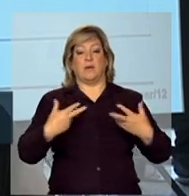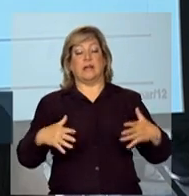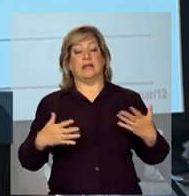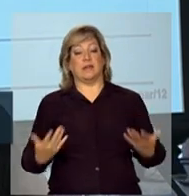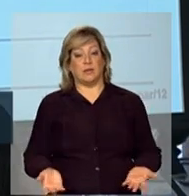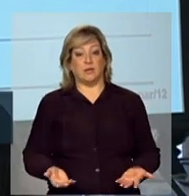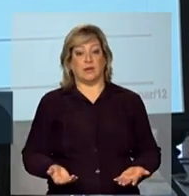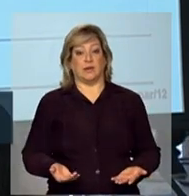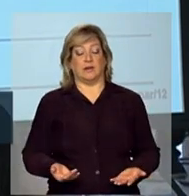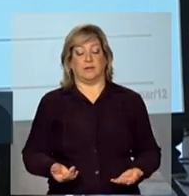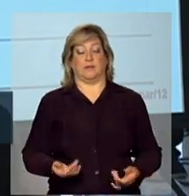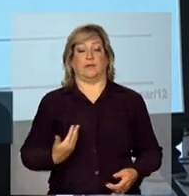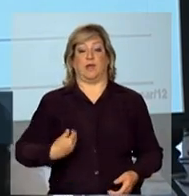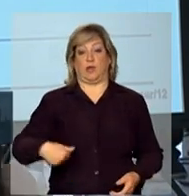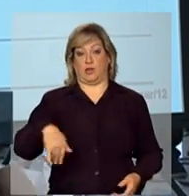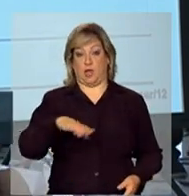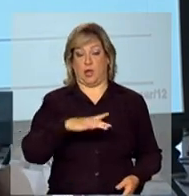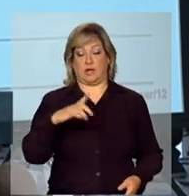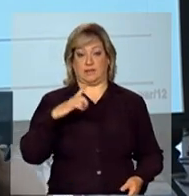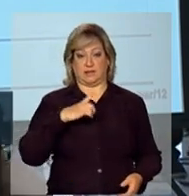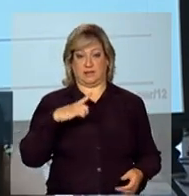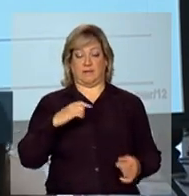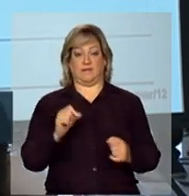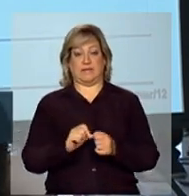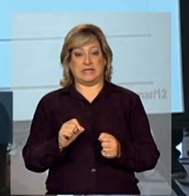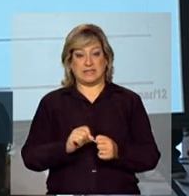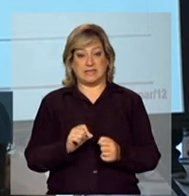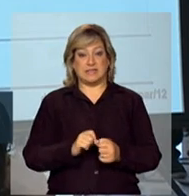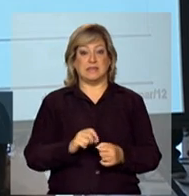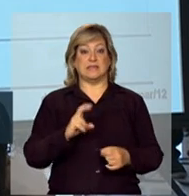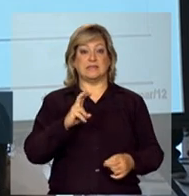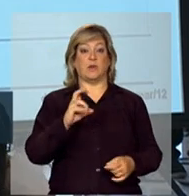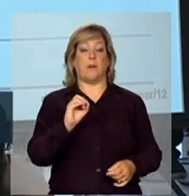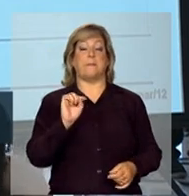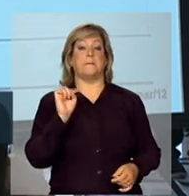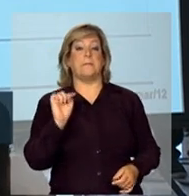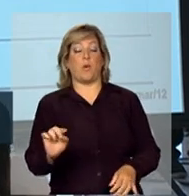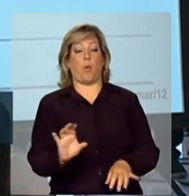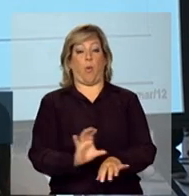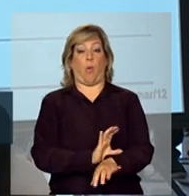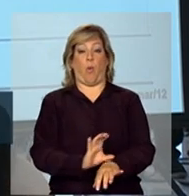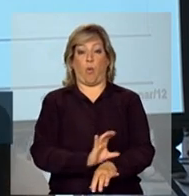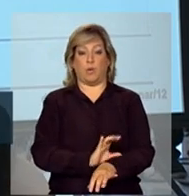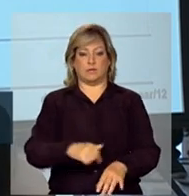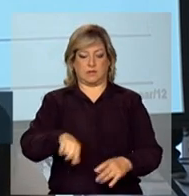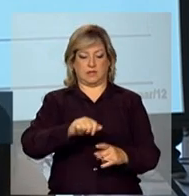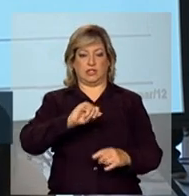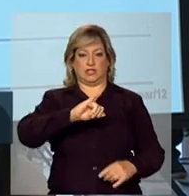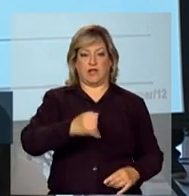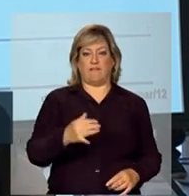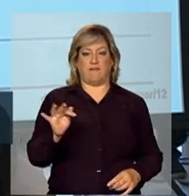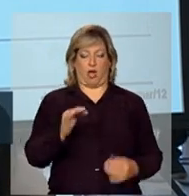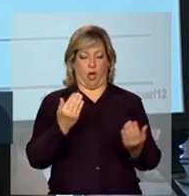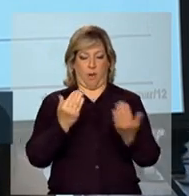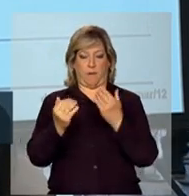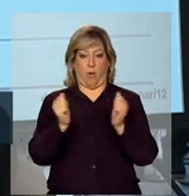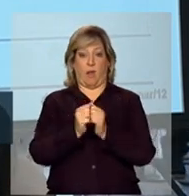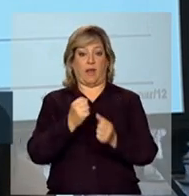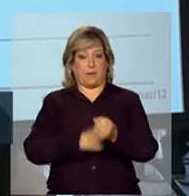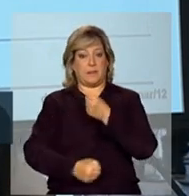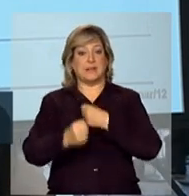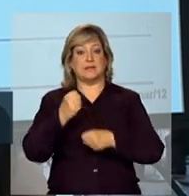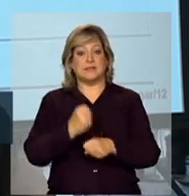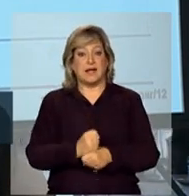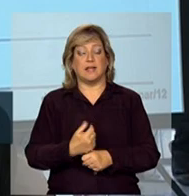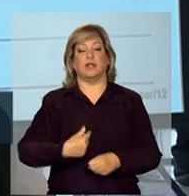Então, nós fizemos 50 mil cursos nesses meses, se a gente comparar em janeiro e fevereiro do ano